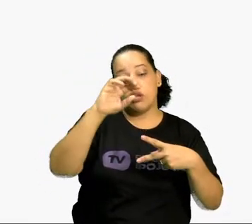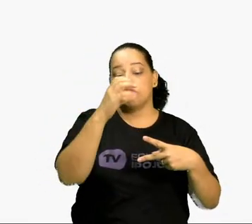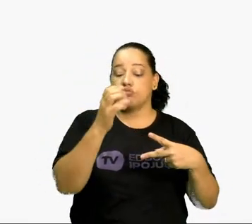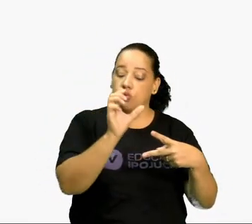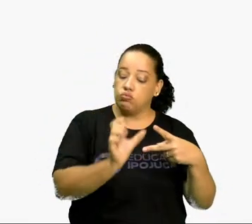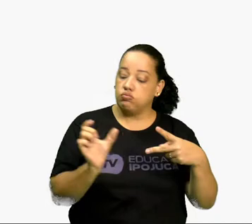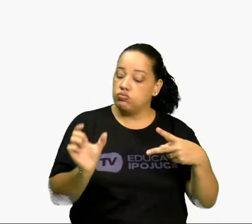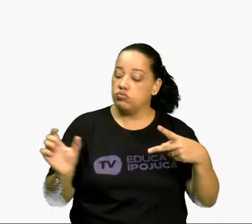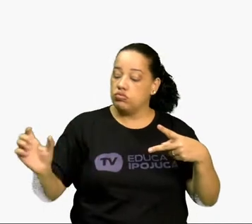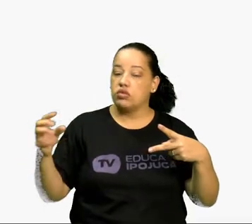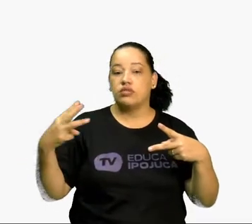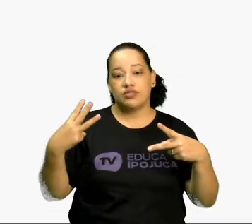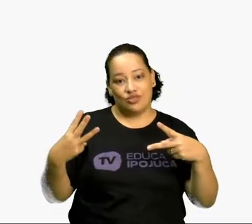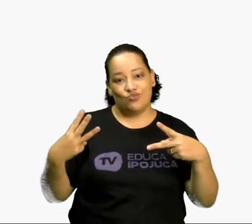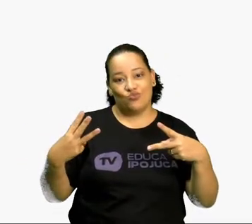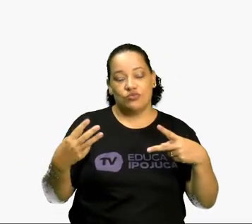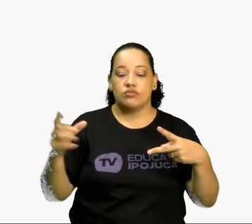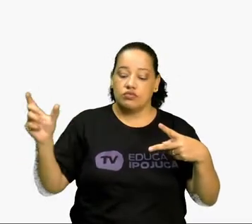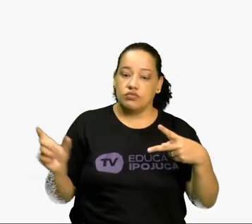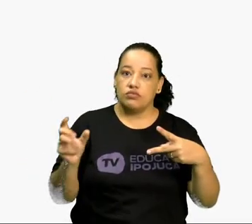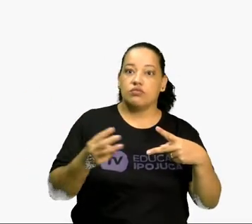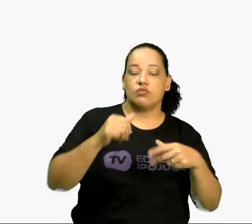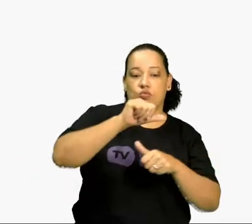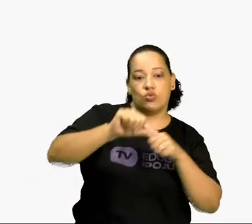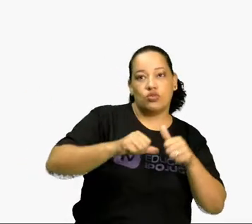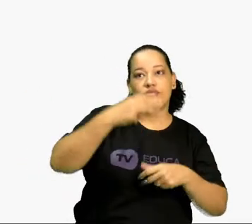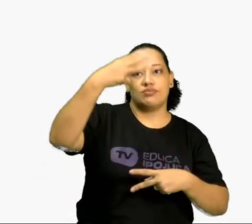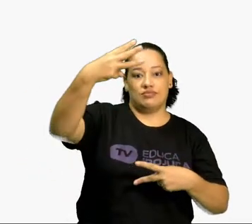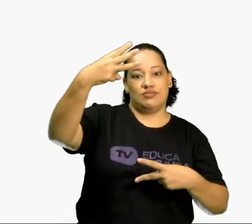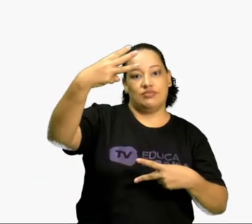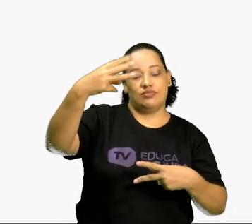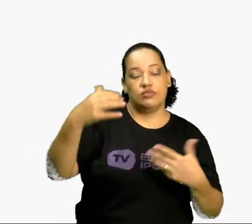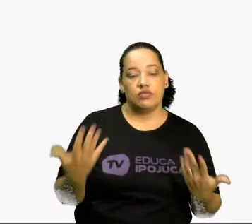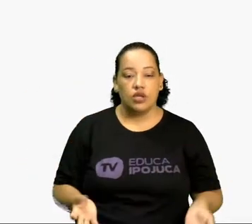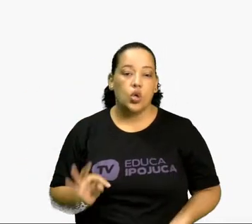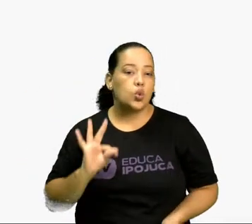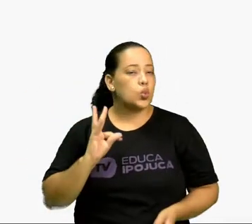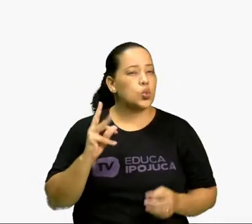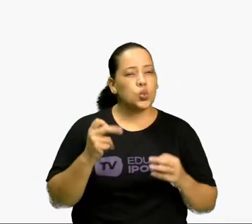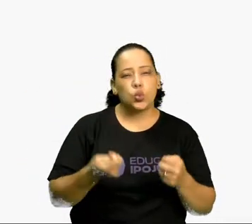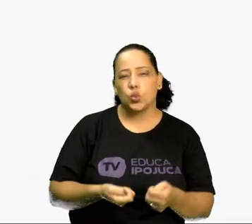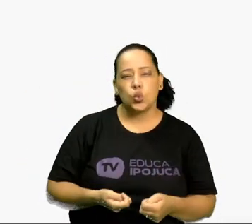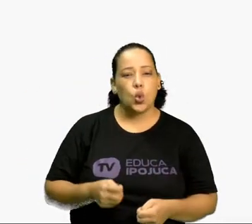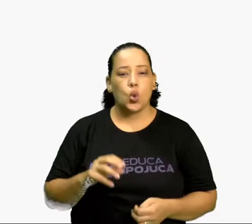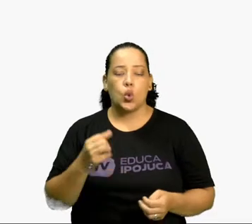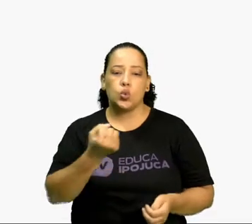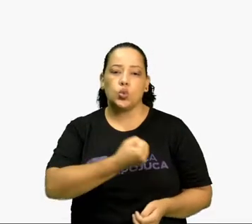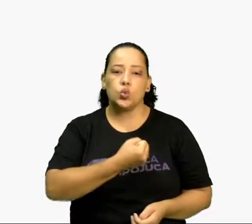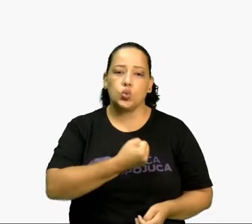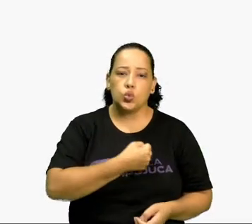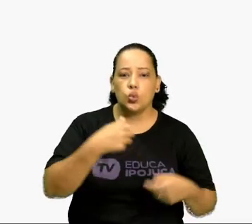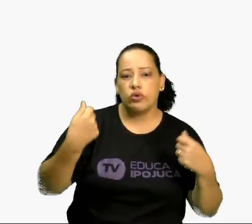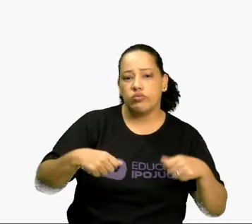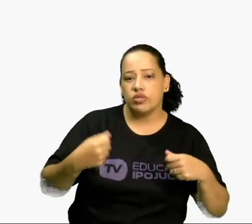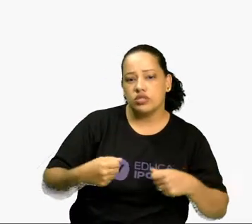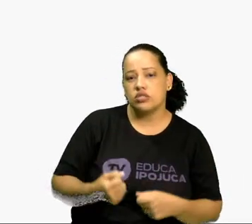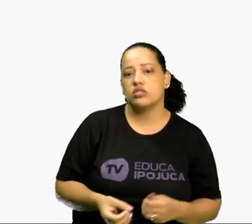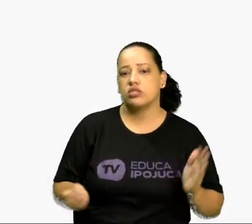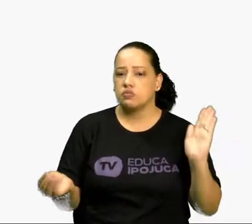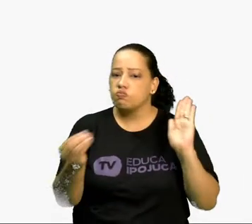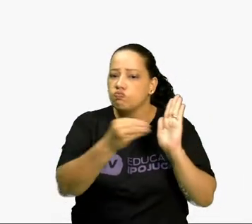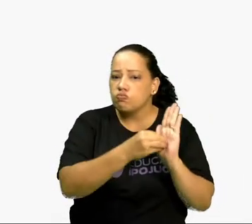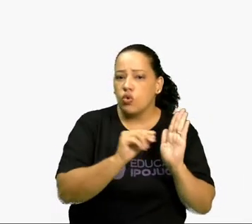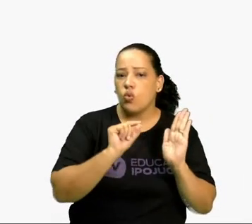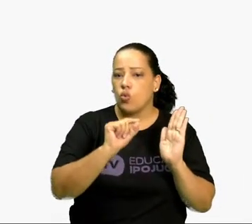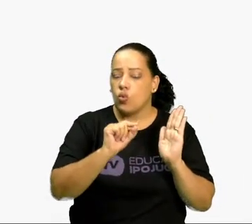detalhe. Todo número escrito em notação científica, eles têm que ser o X, compreendido entre